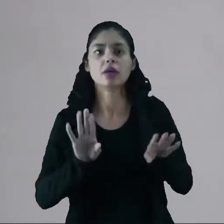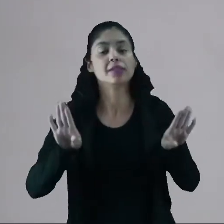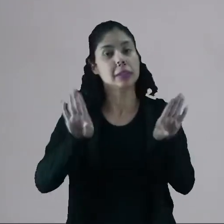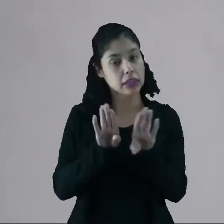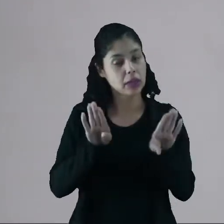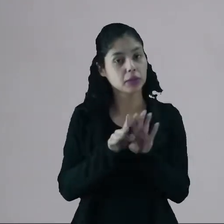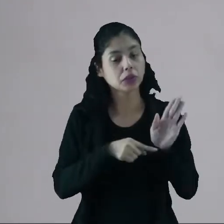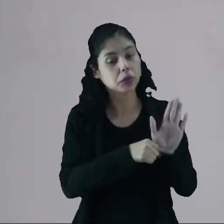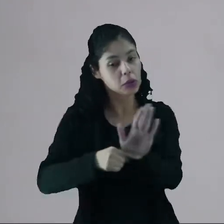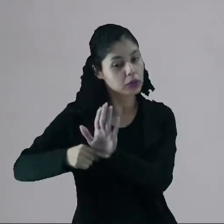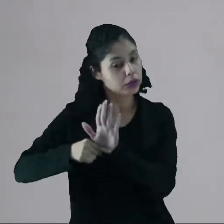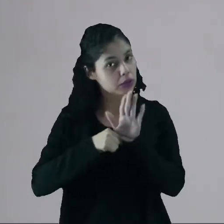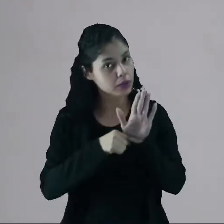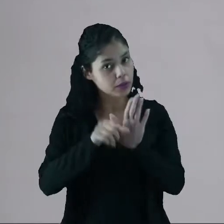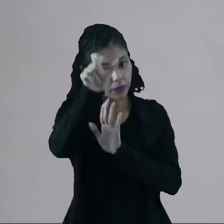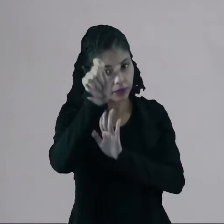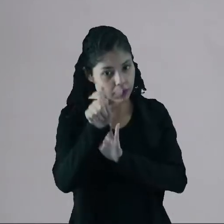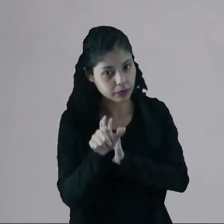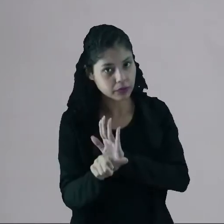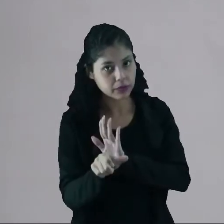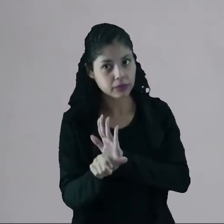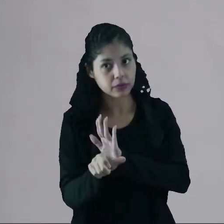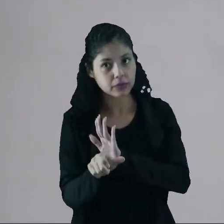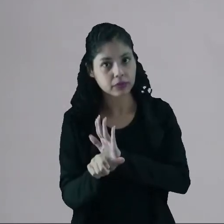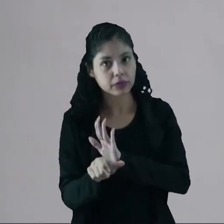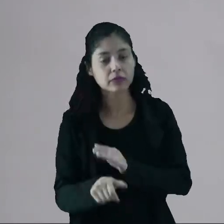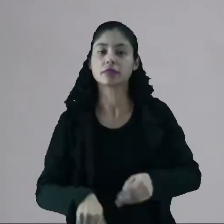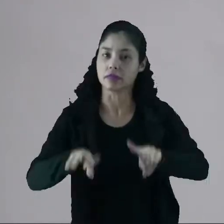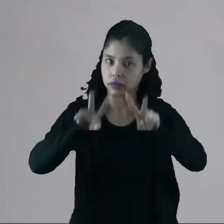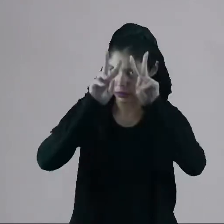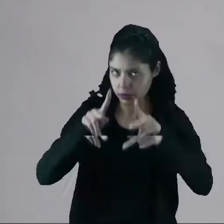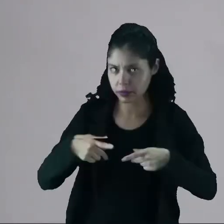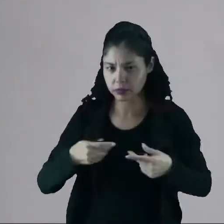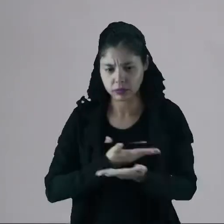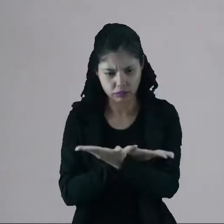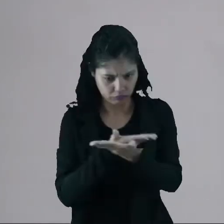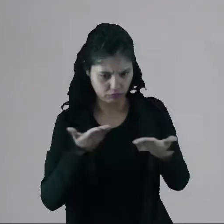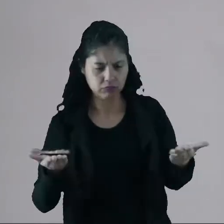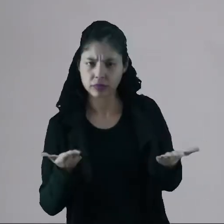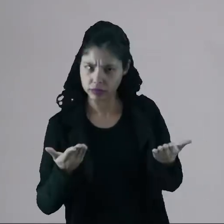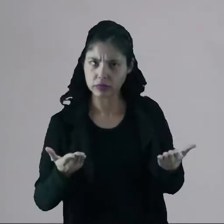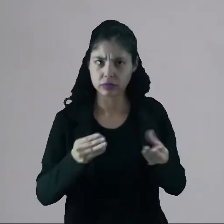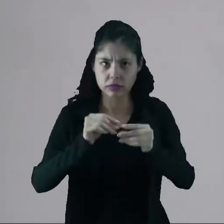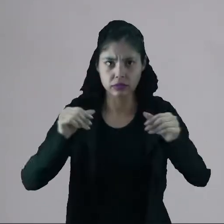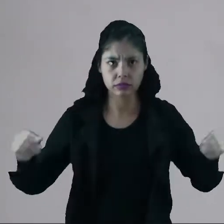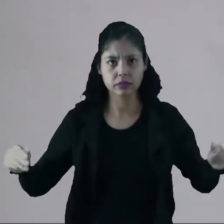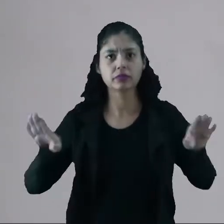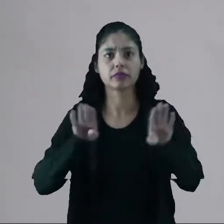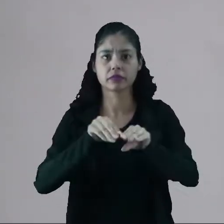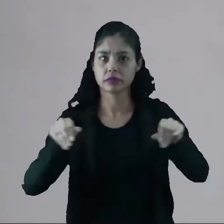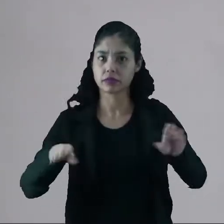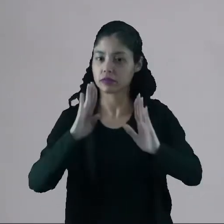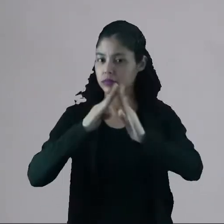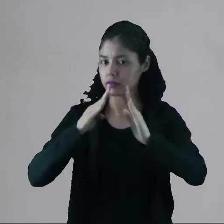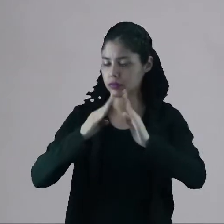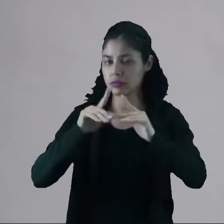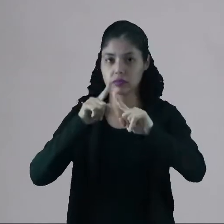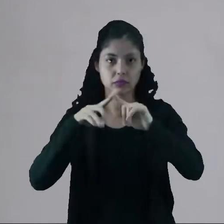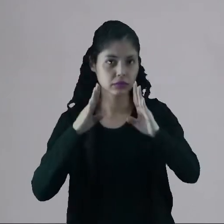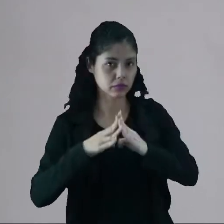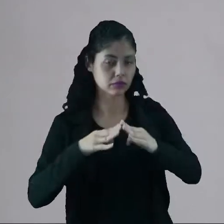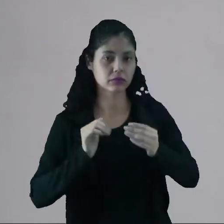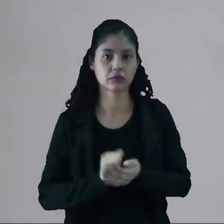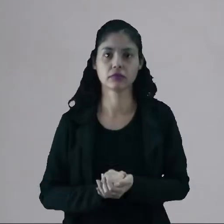e também não representavam cenários terrenos, como igrejas, ou casas,